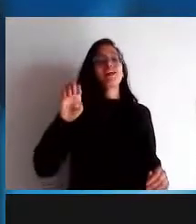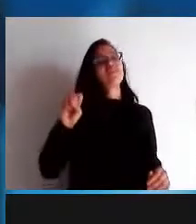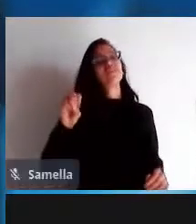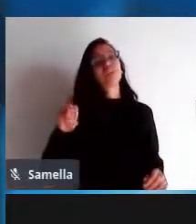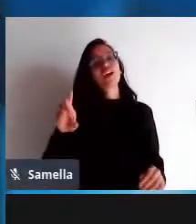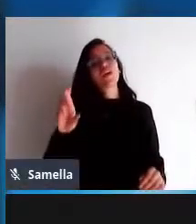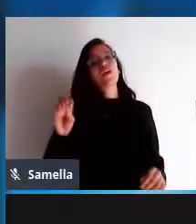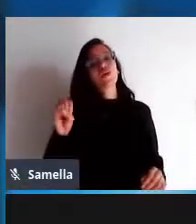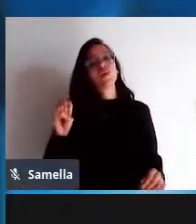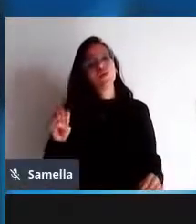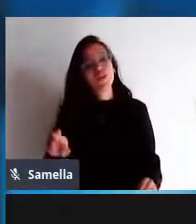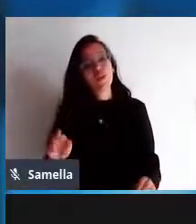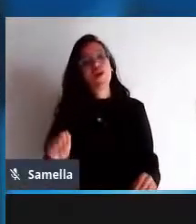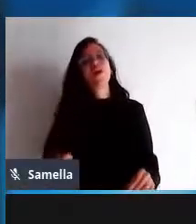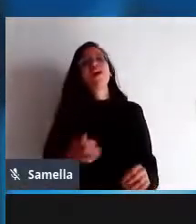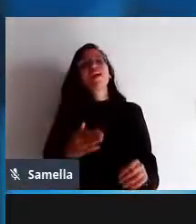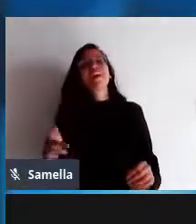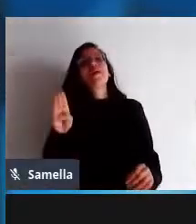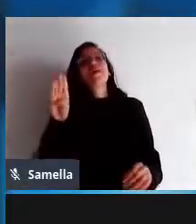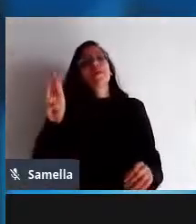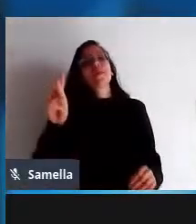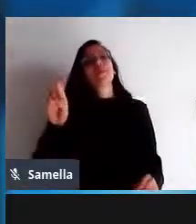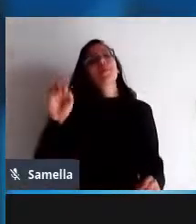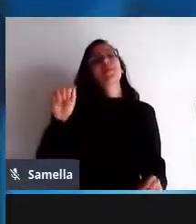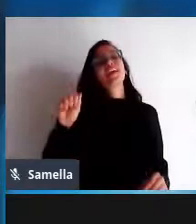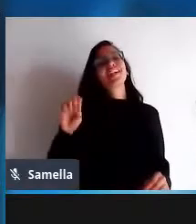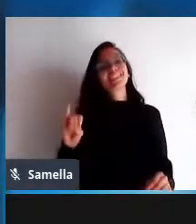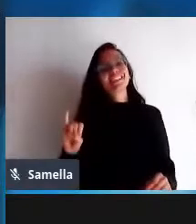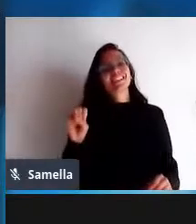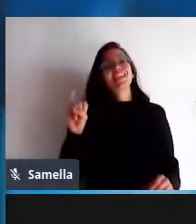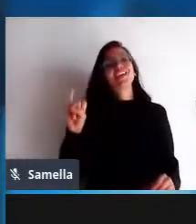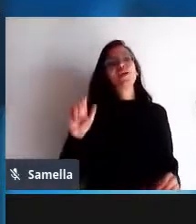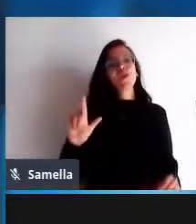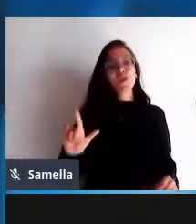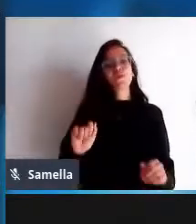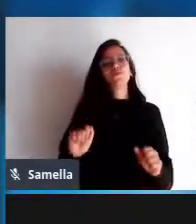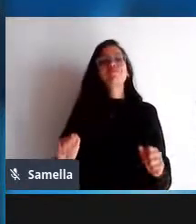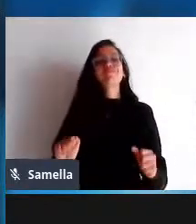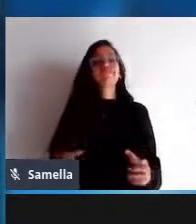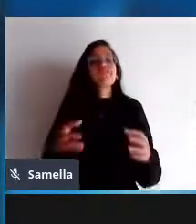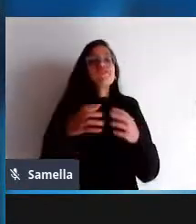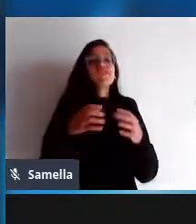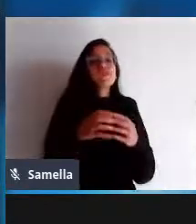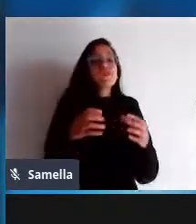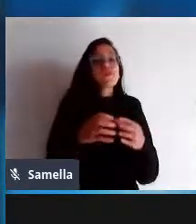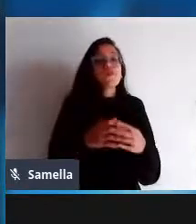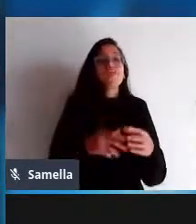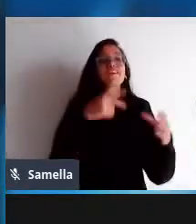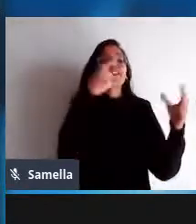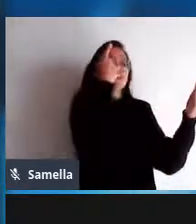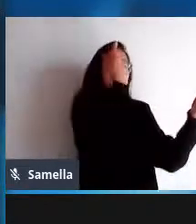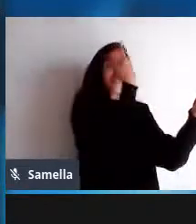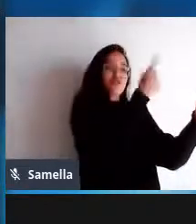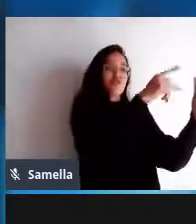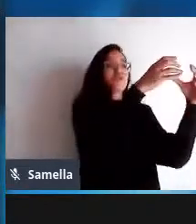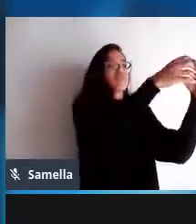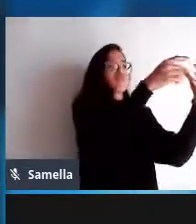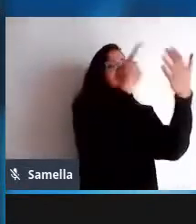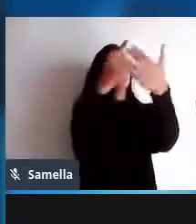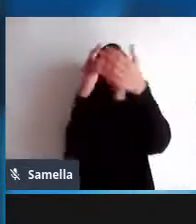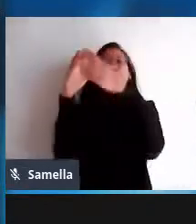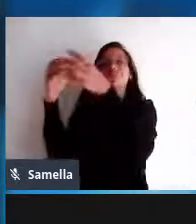toda comunidade no final das contas então vai exigir que haja um intercâmbio justo